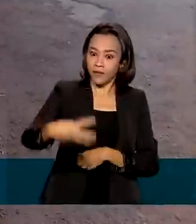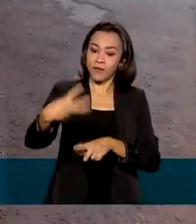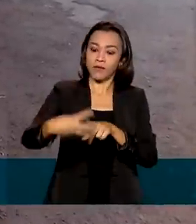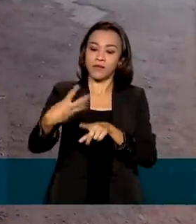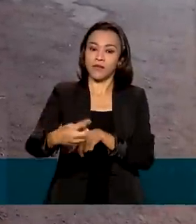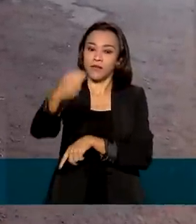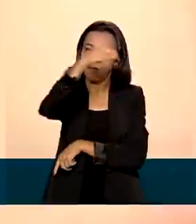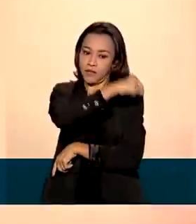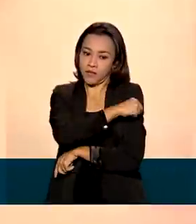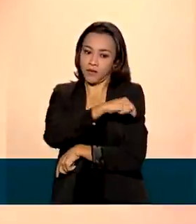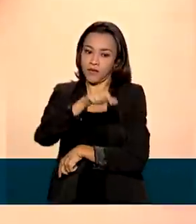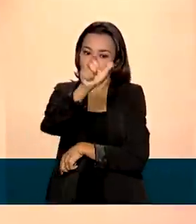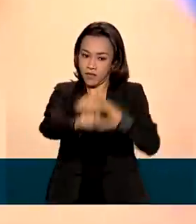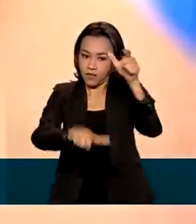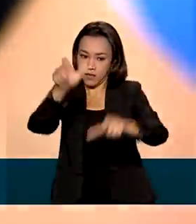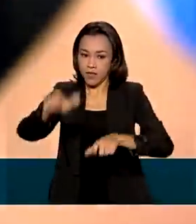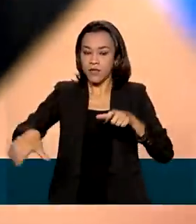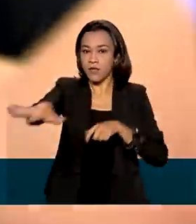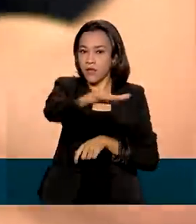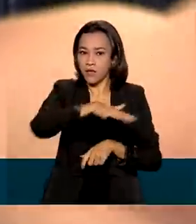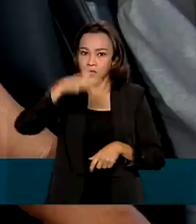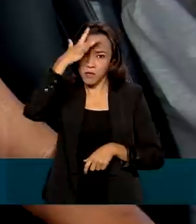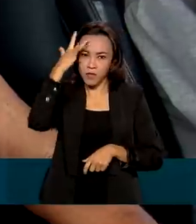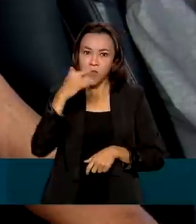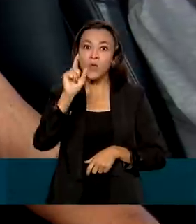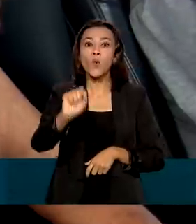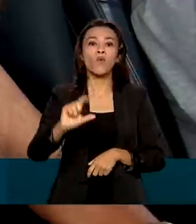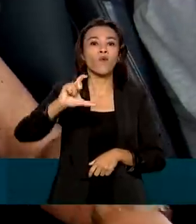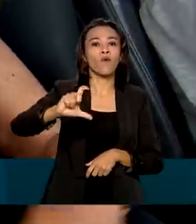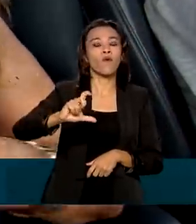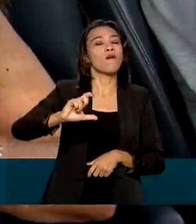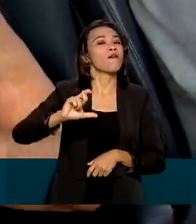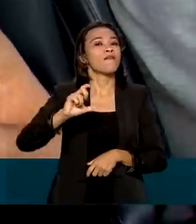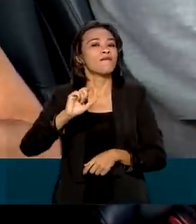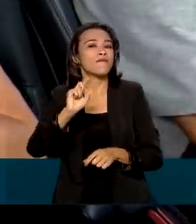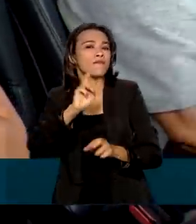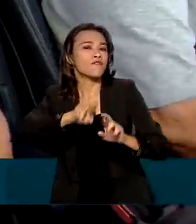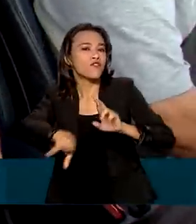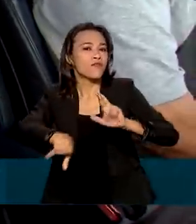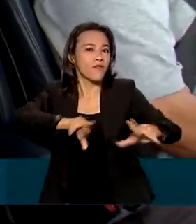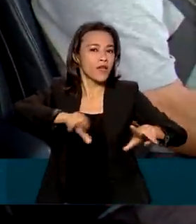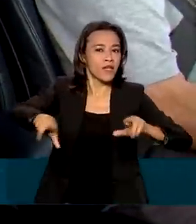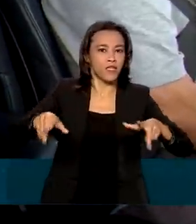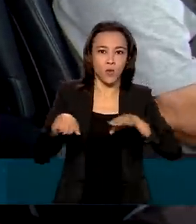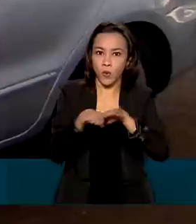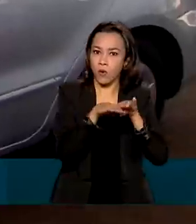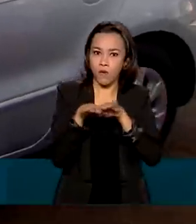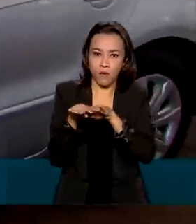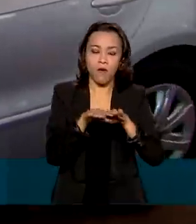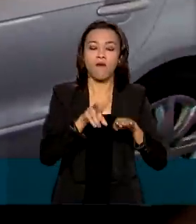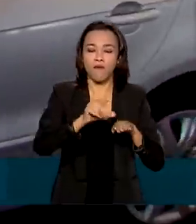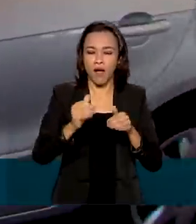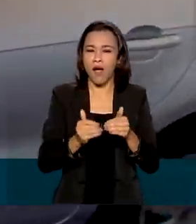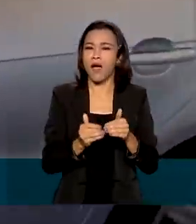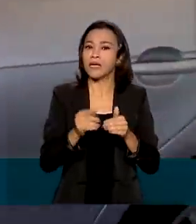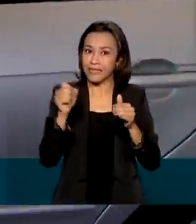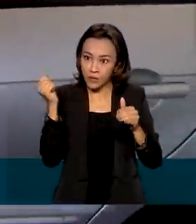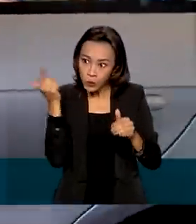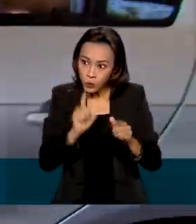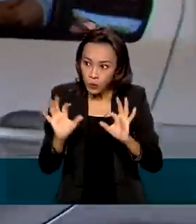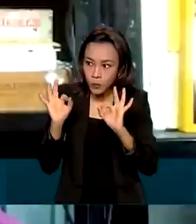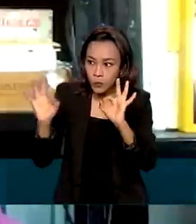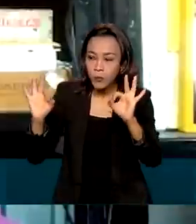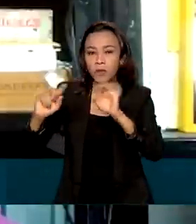dose nos moradores com vacinas diferentes. O resultado do estudo pode estender a medida a todos os